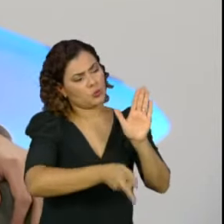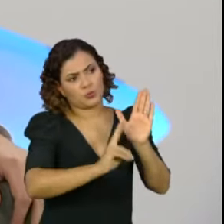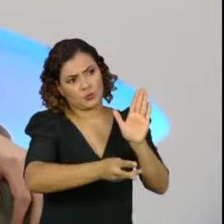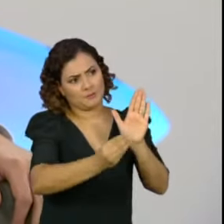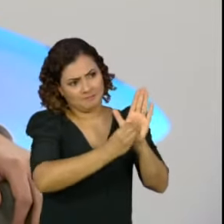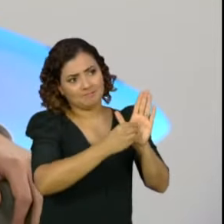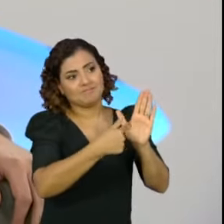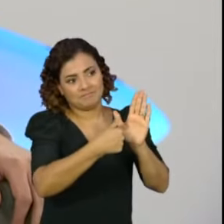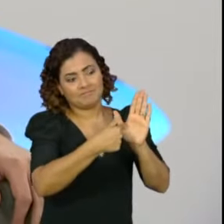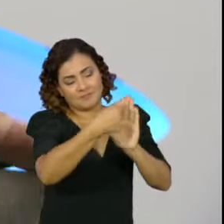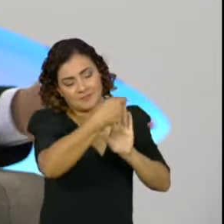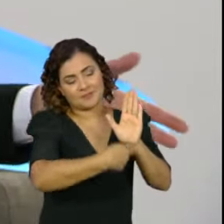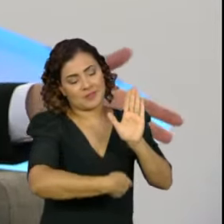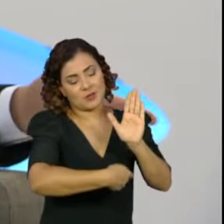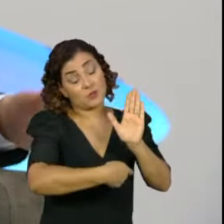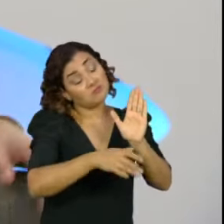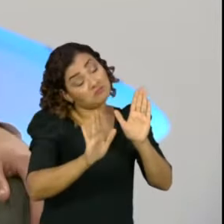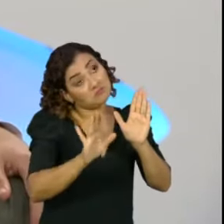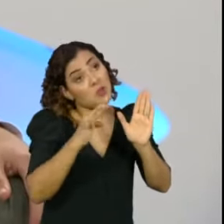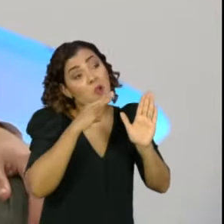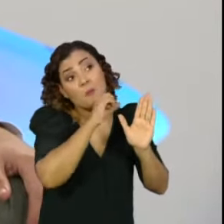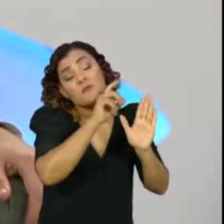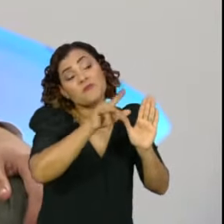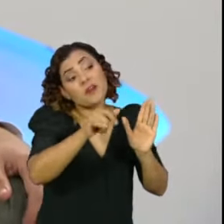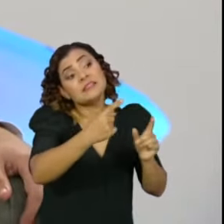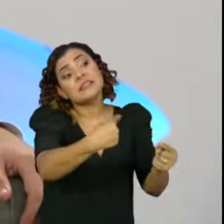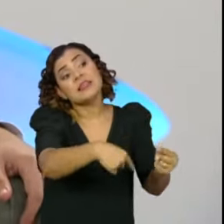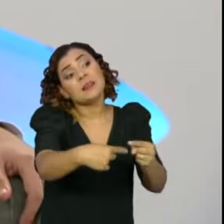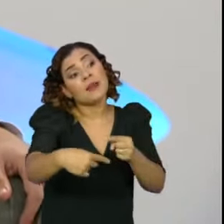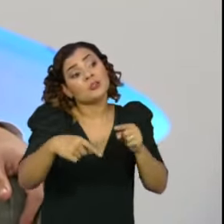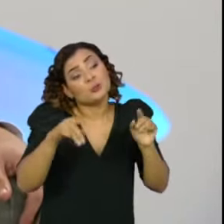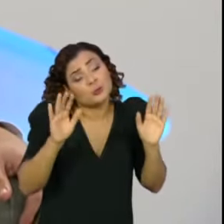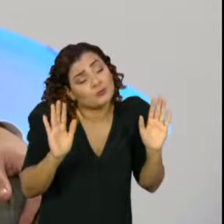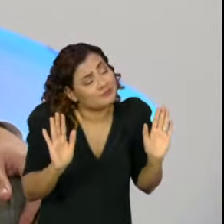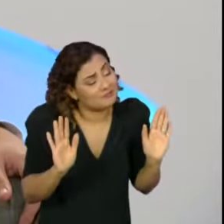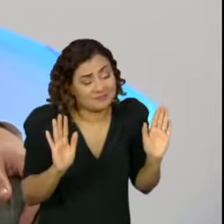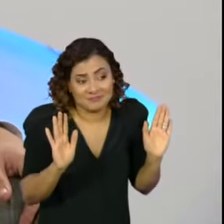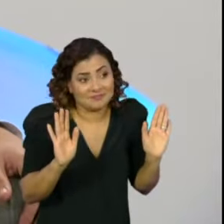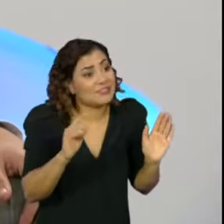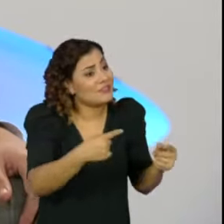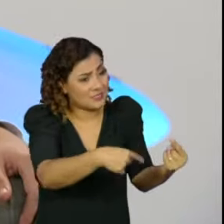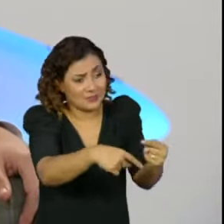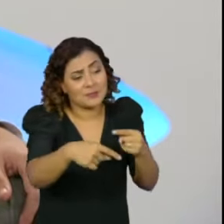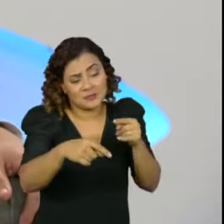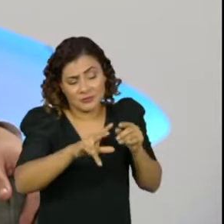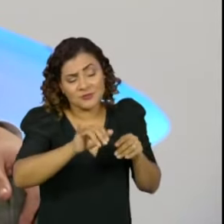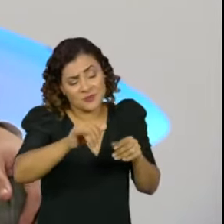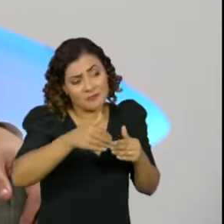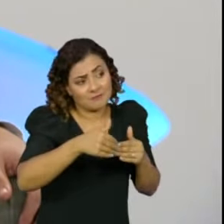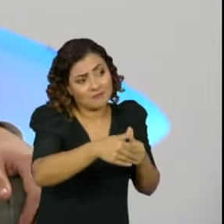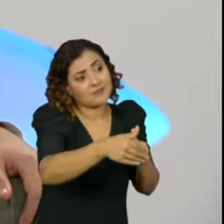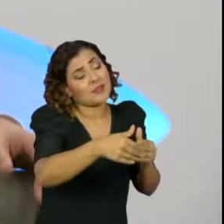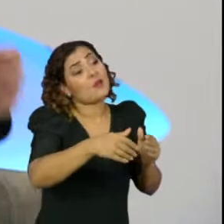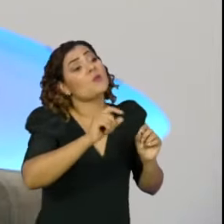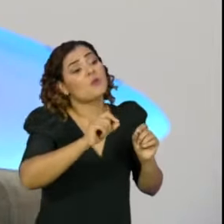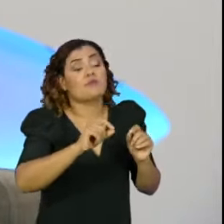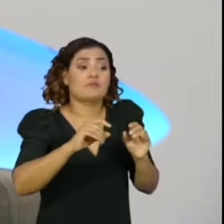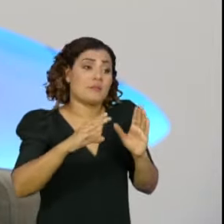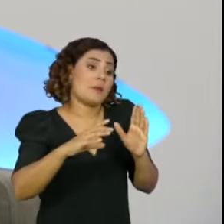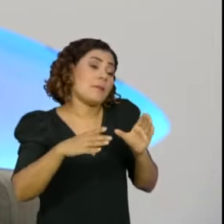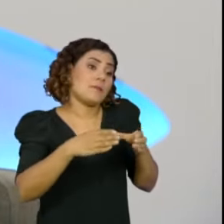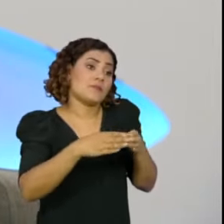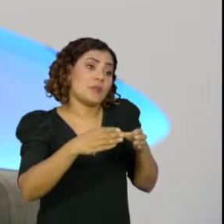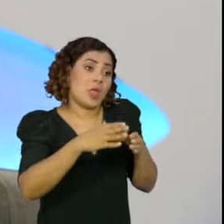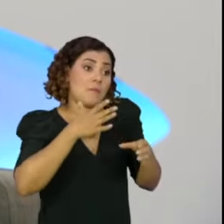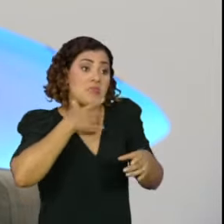relatório e isso, obviamente, será democraticamente discutido e deliberado pelo plenário. Eu não vou impor